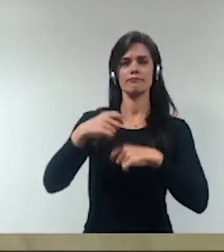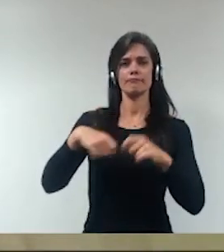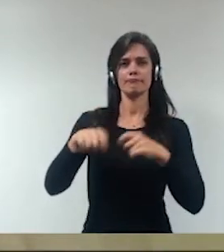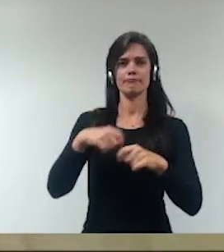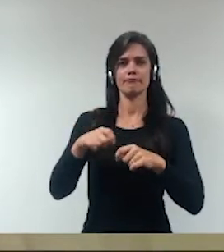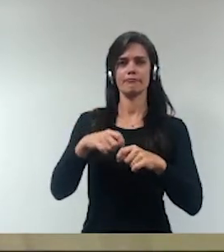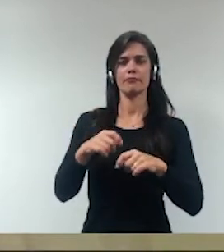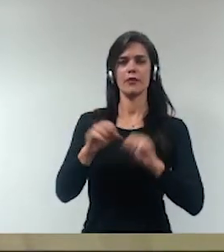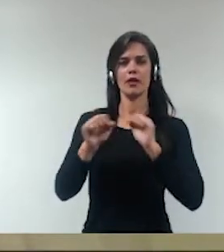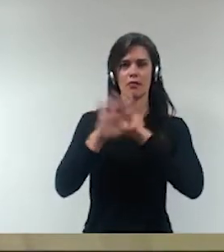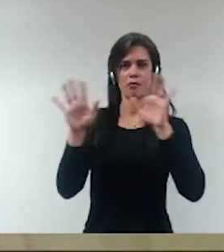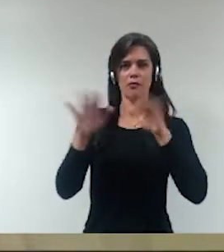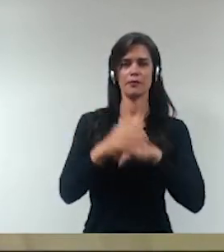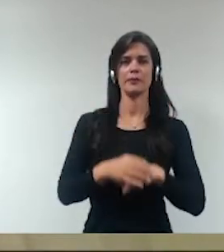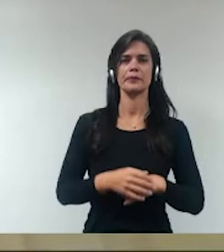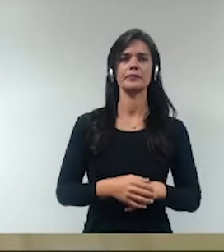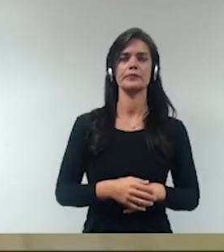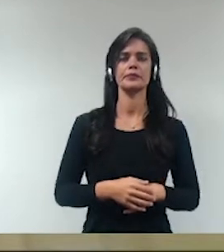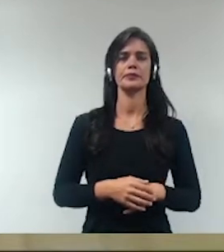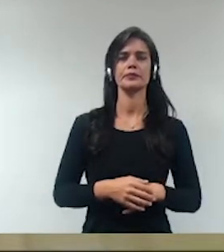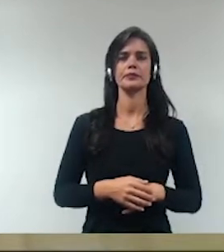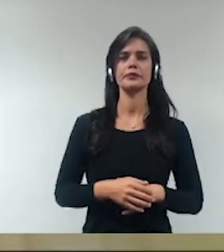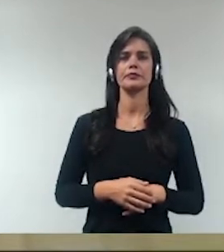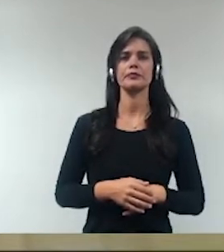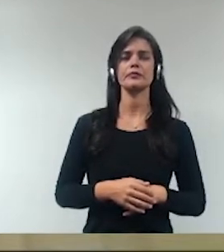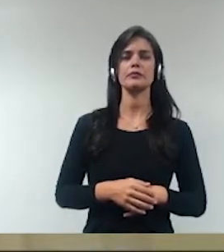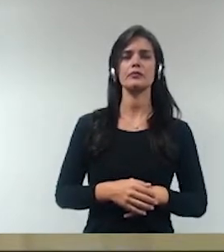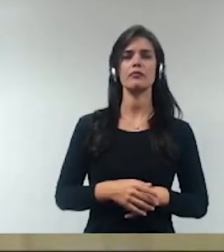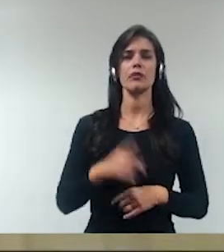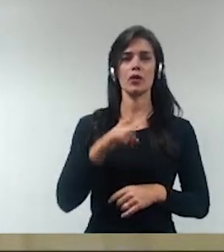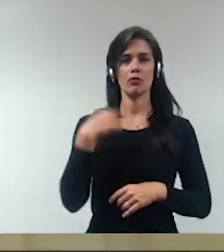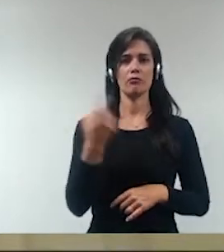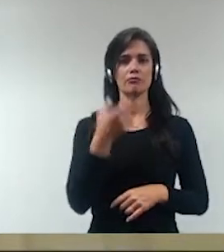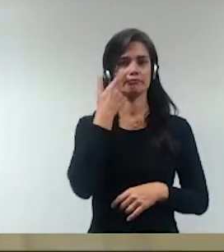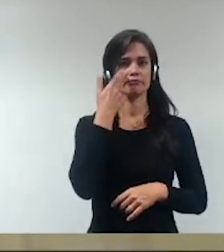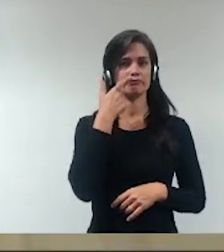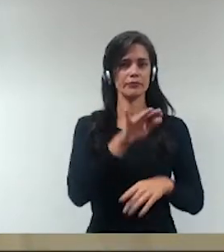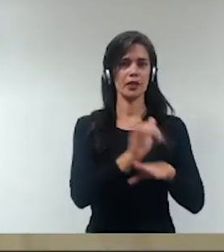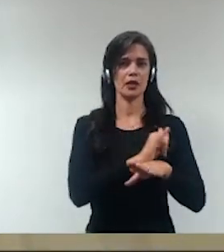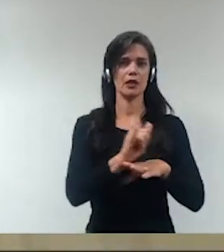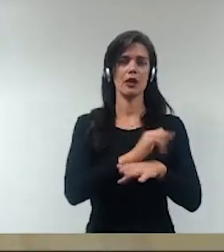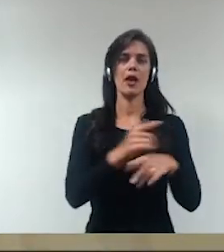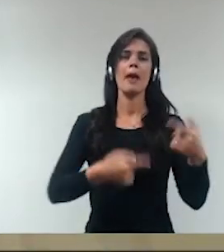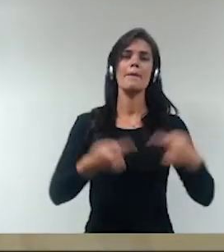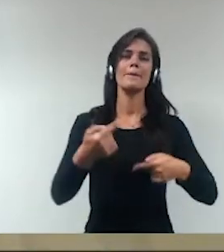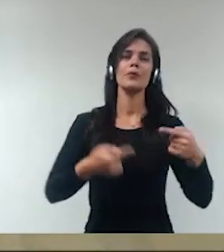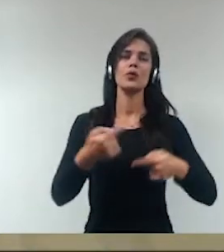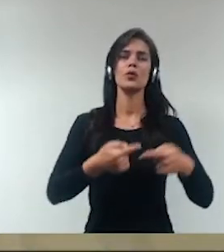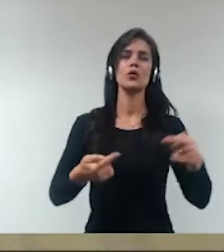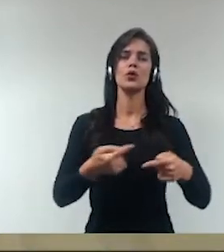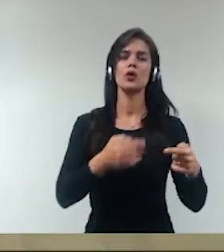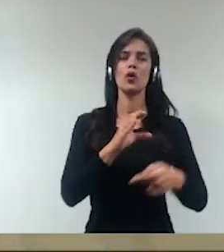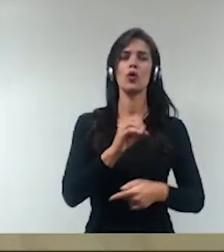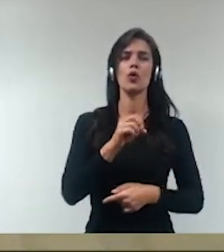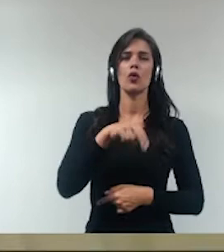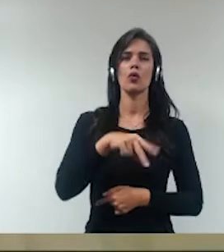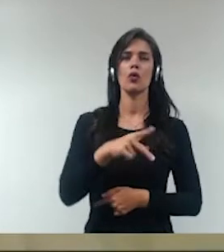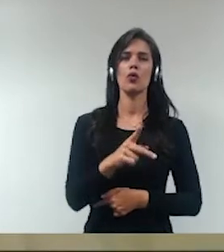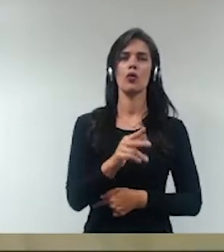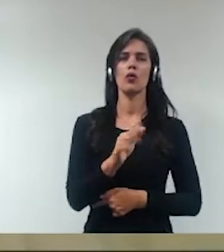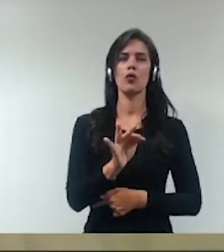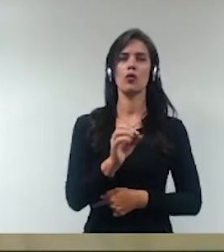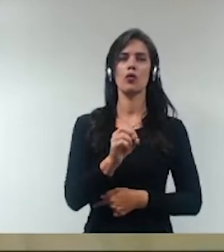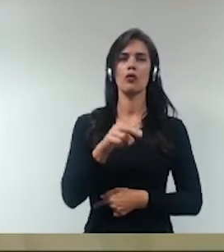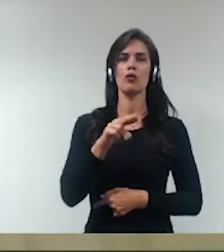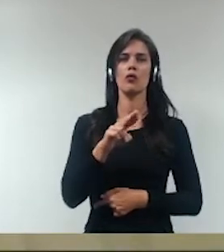Bem, essas políticas públicas de compliance, nós vamos ver, elas são chamadas de políticas de conformidade ou integridade.